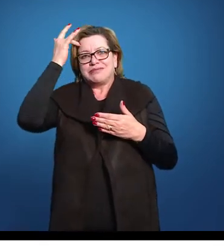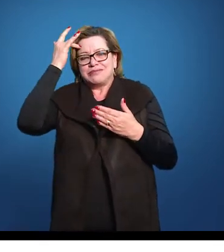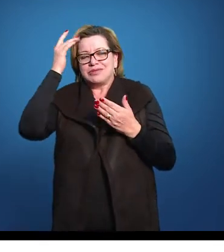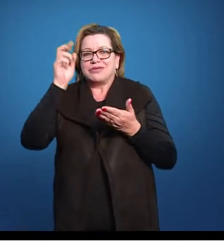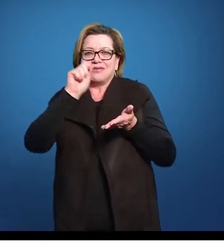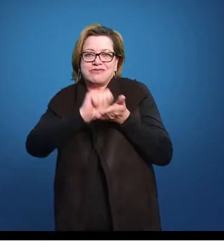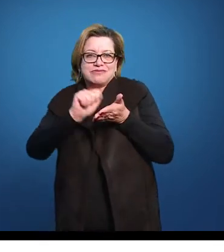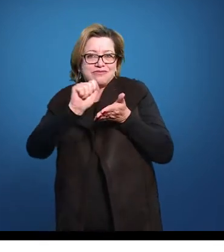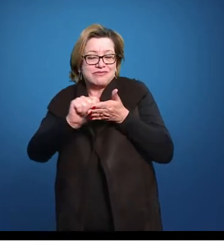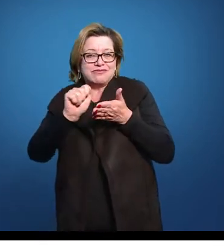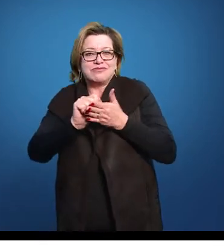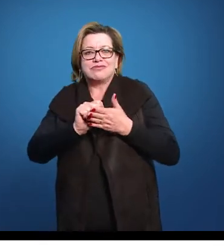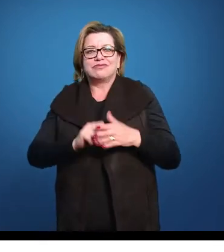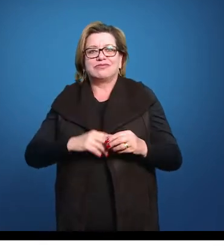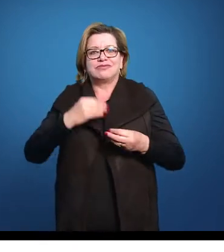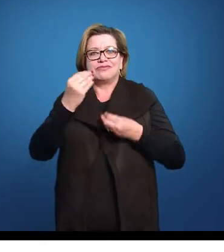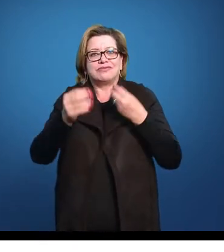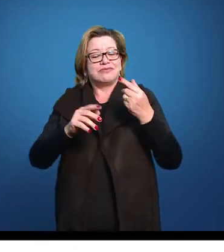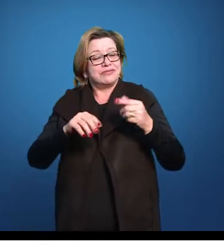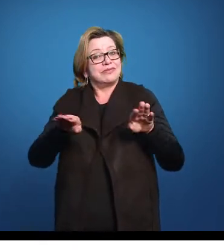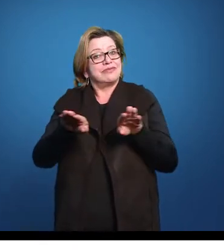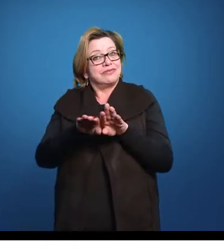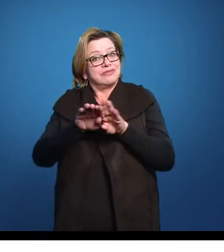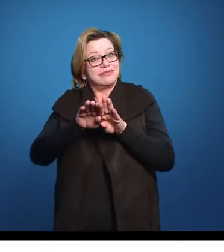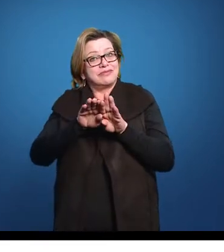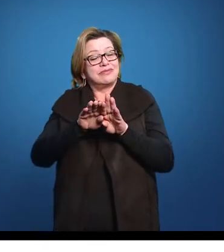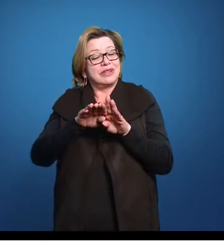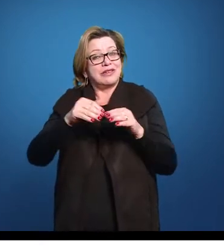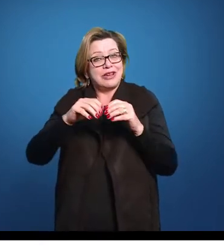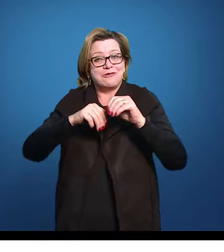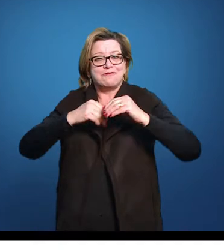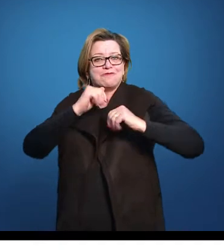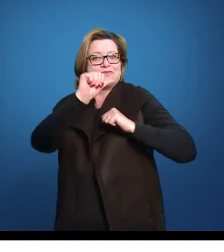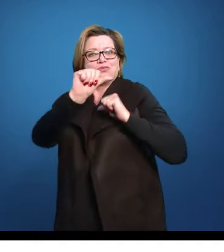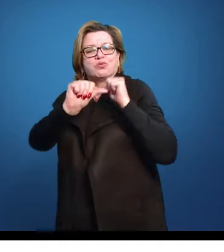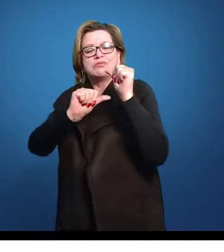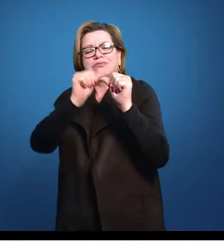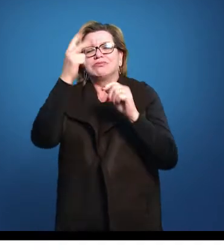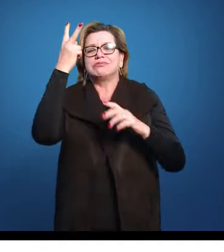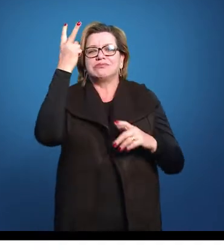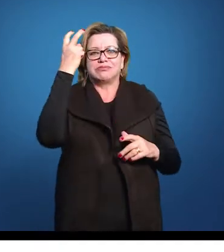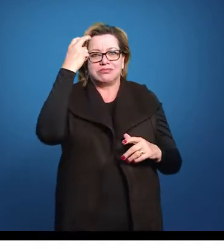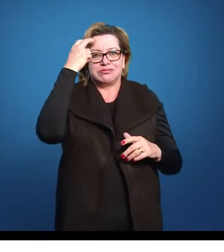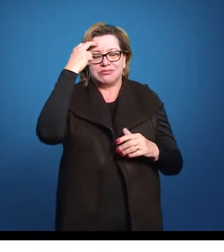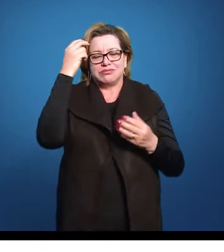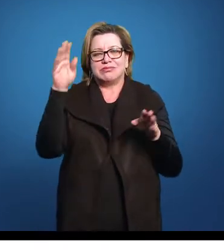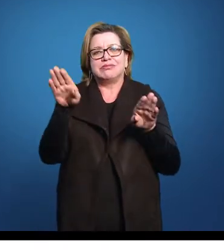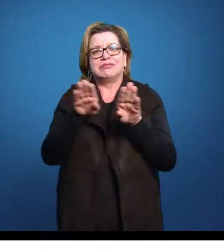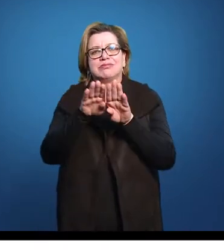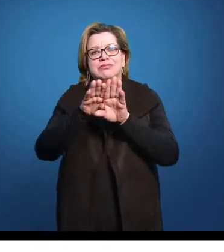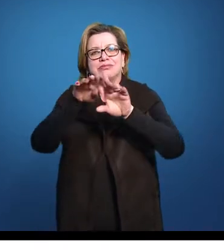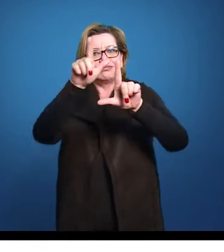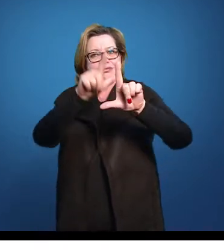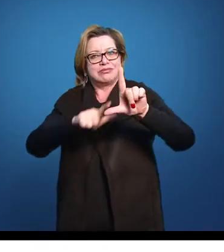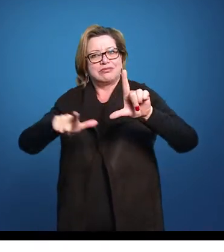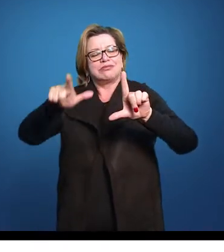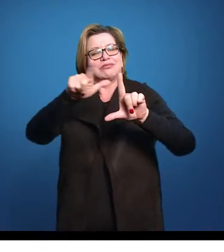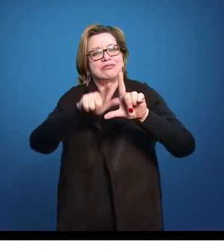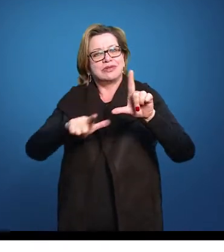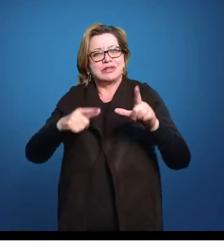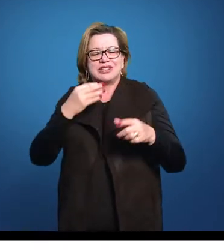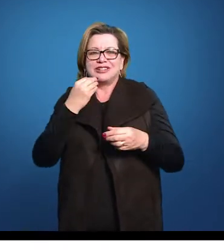medianamente, mas mais a gente vai ter essa cultura, vai endossar essa cultura. A gente tem ainda uma literatura que é bastante